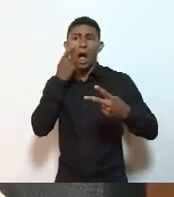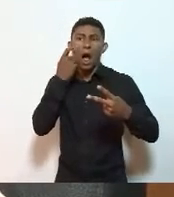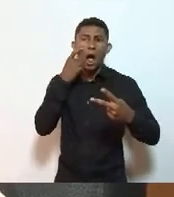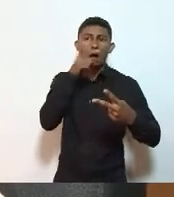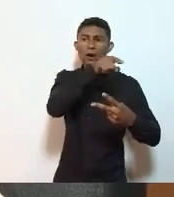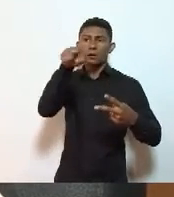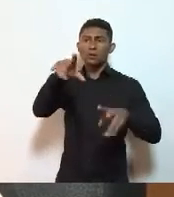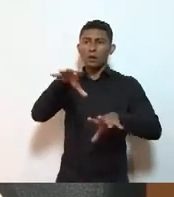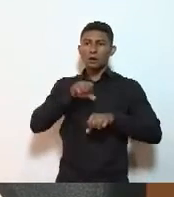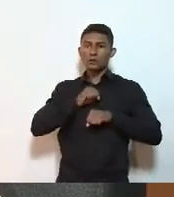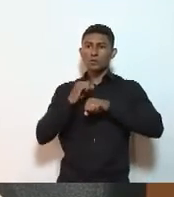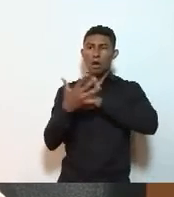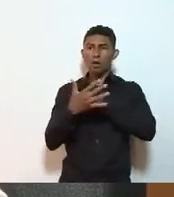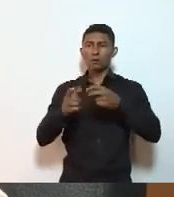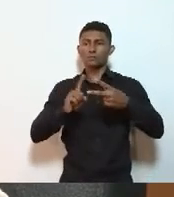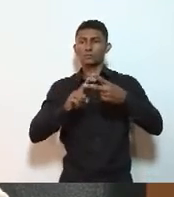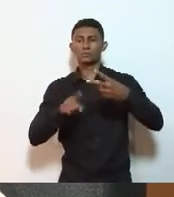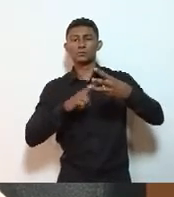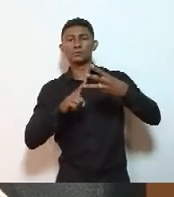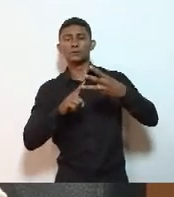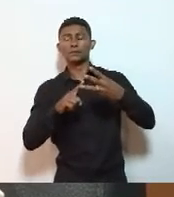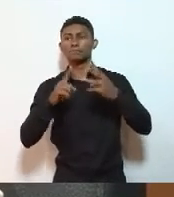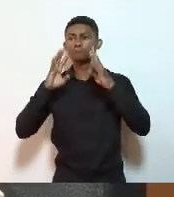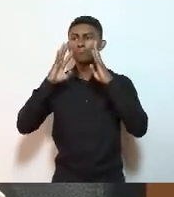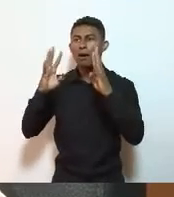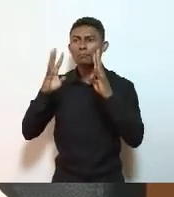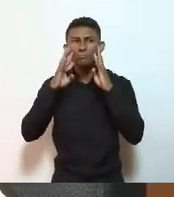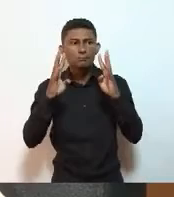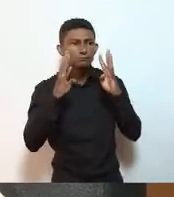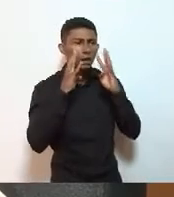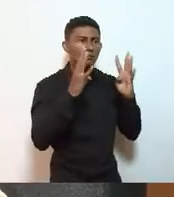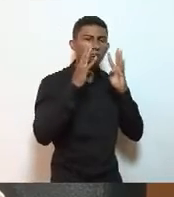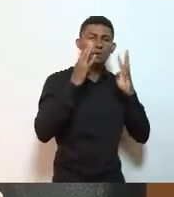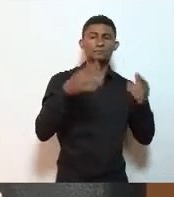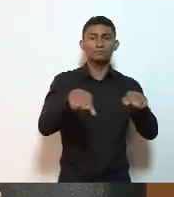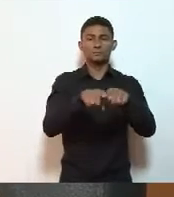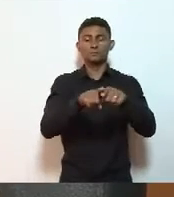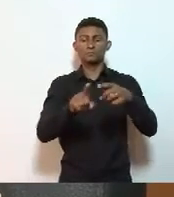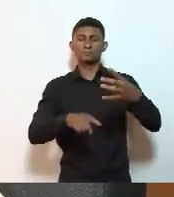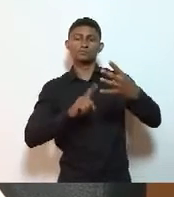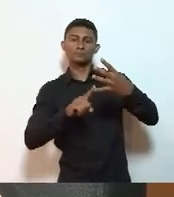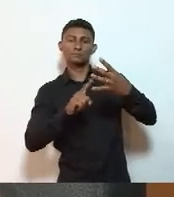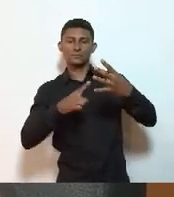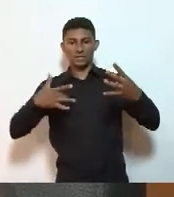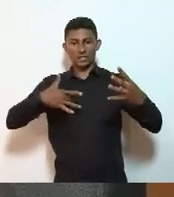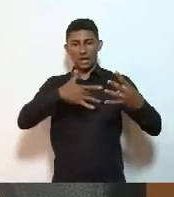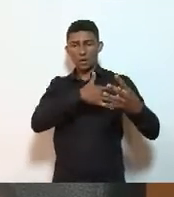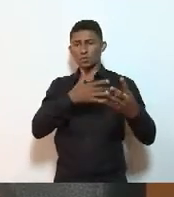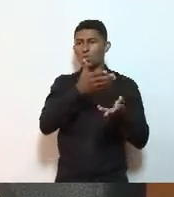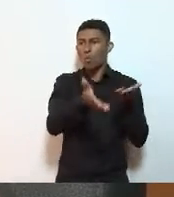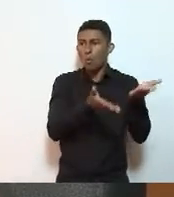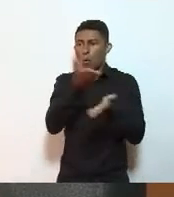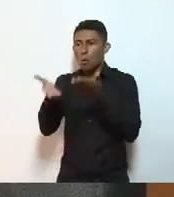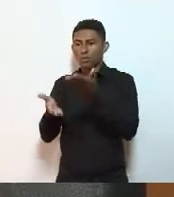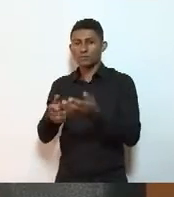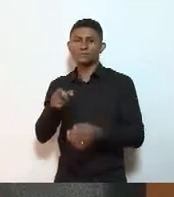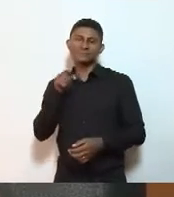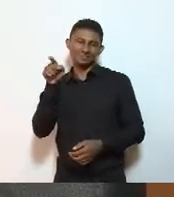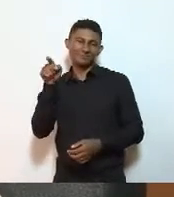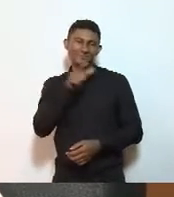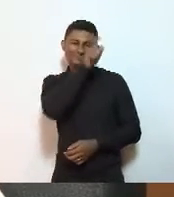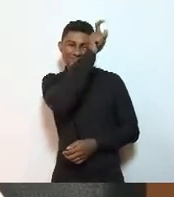outros modelos de atenção, um olhar para a atenção primária e saúde, a Eliana vem dessa experiência, como ela falou, de agente